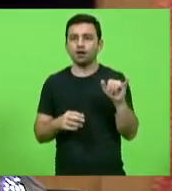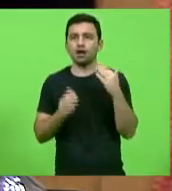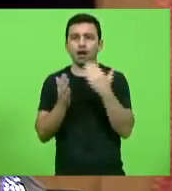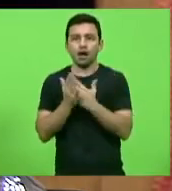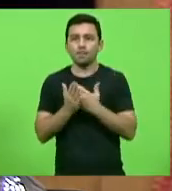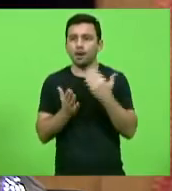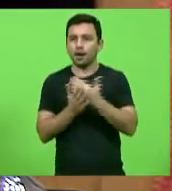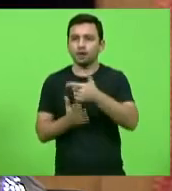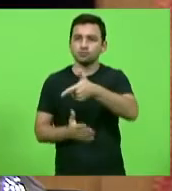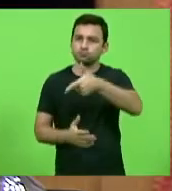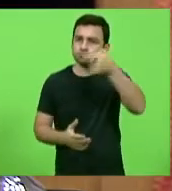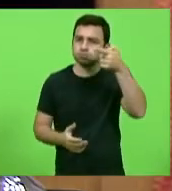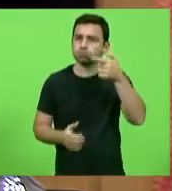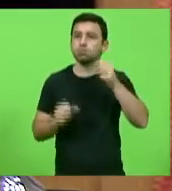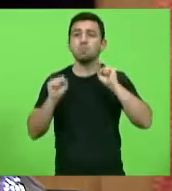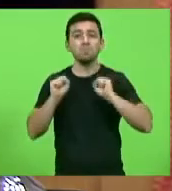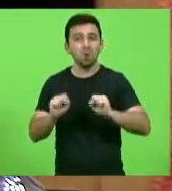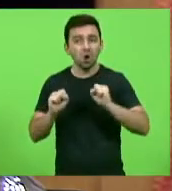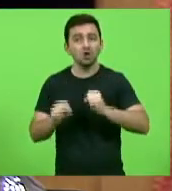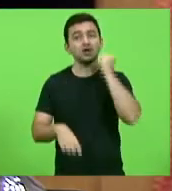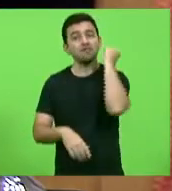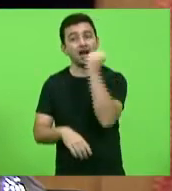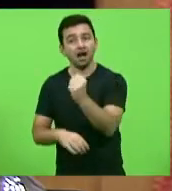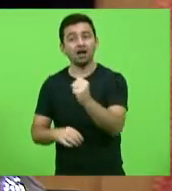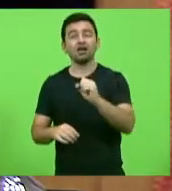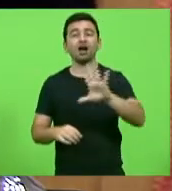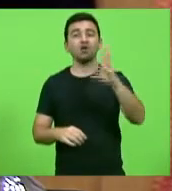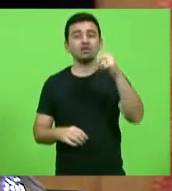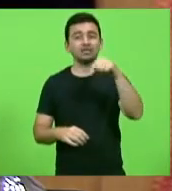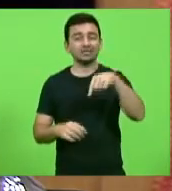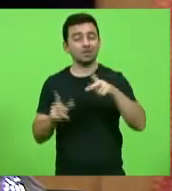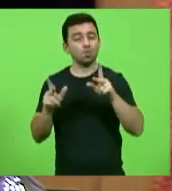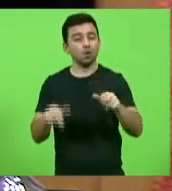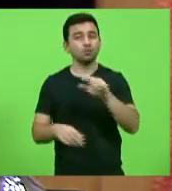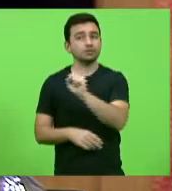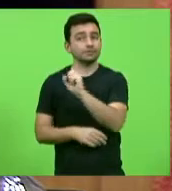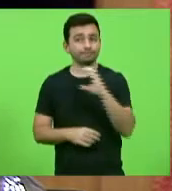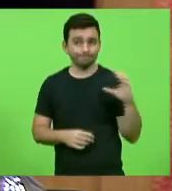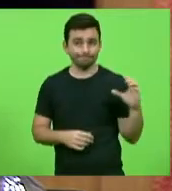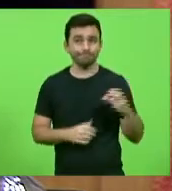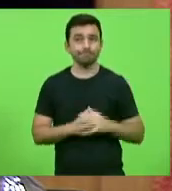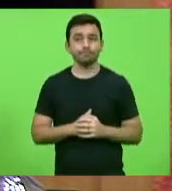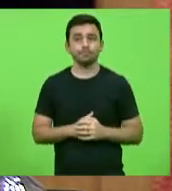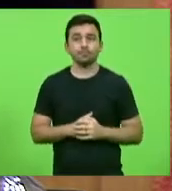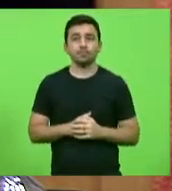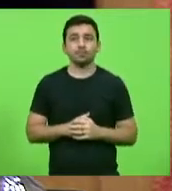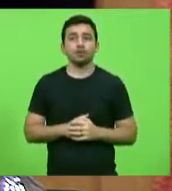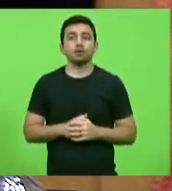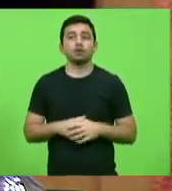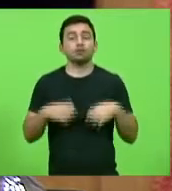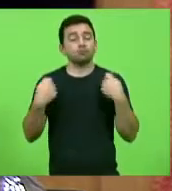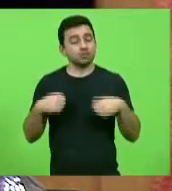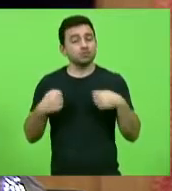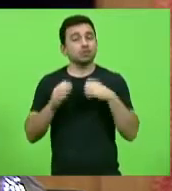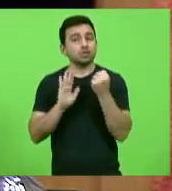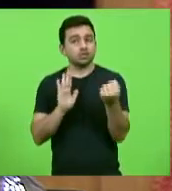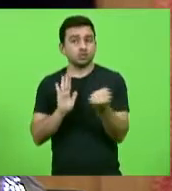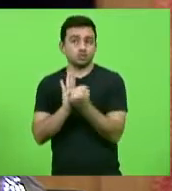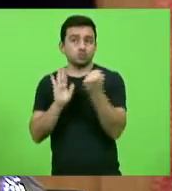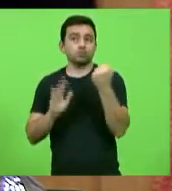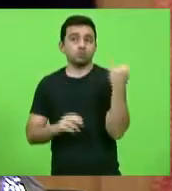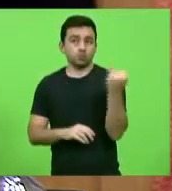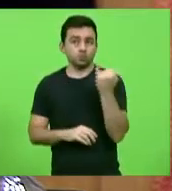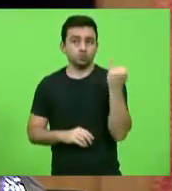um tiro ou facada, como tem acontecido em Santa Catarina. Então, fazer esse registro importante